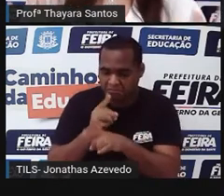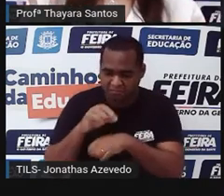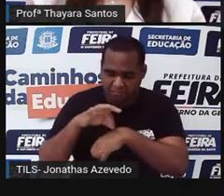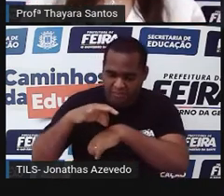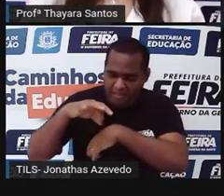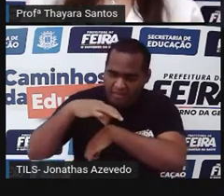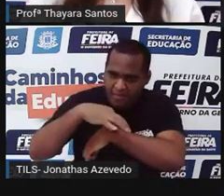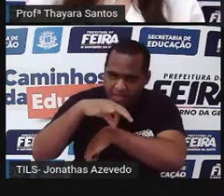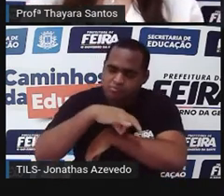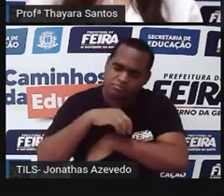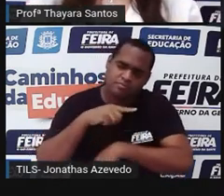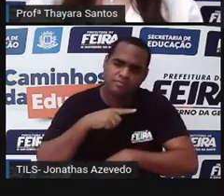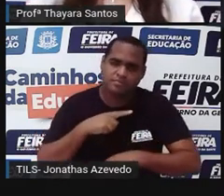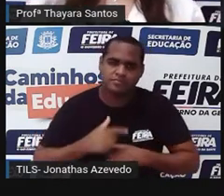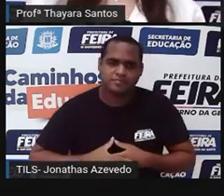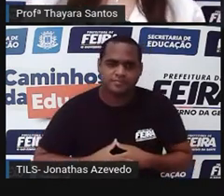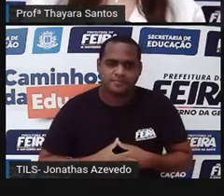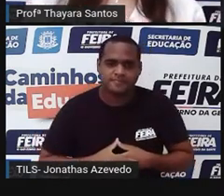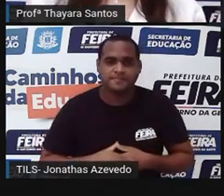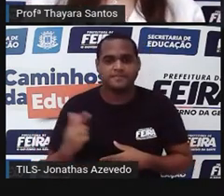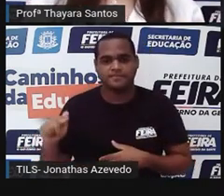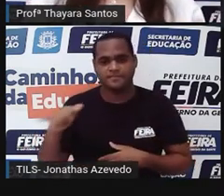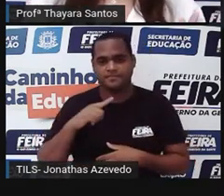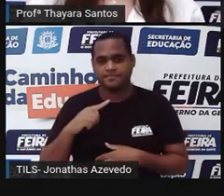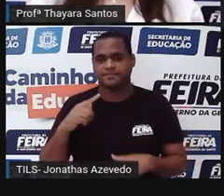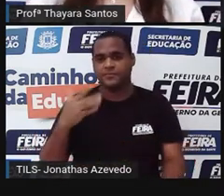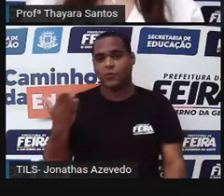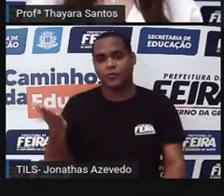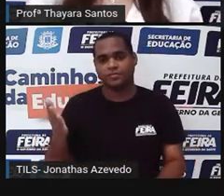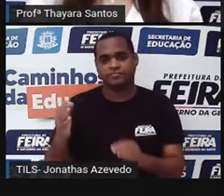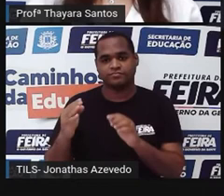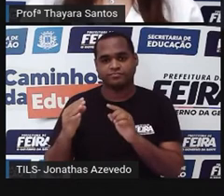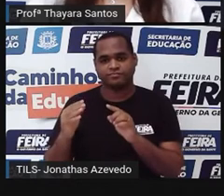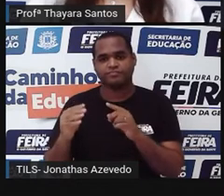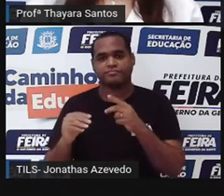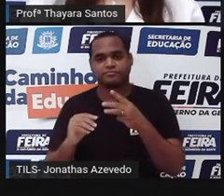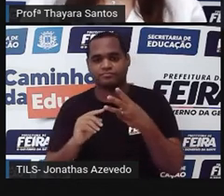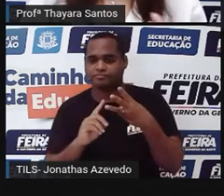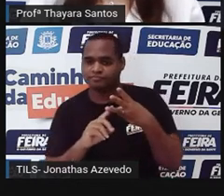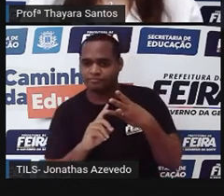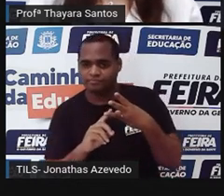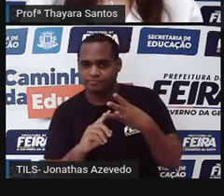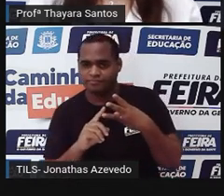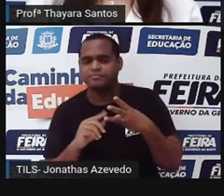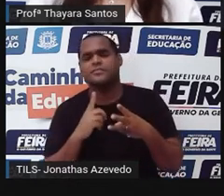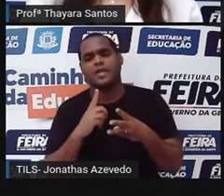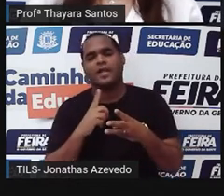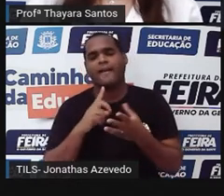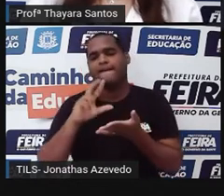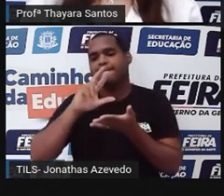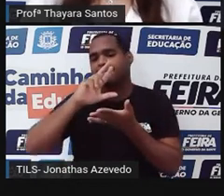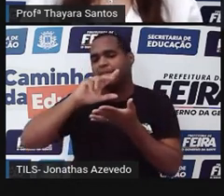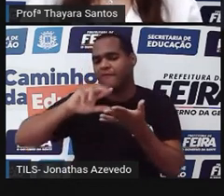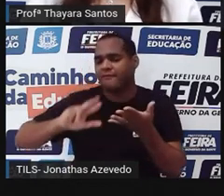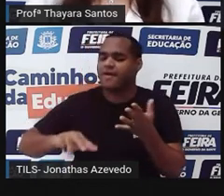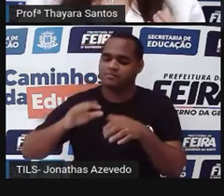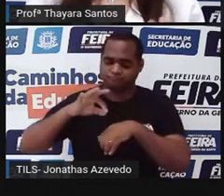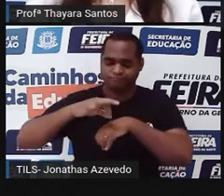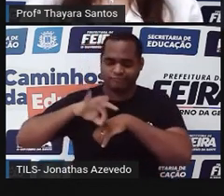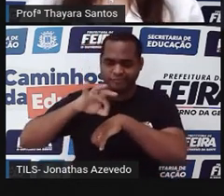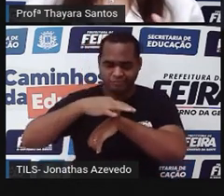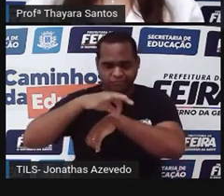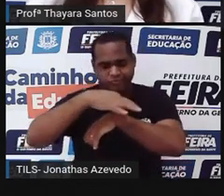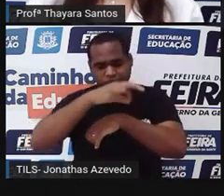cerdas, mas tem. Já o caso das poliquetas, o próprio nome já está dizendo. Poli vem de muitos. Então, as poliquetas, elas têm